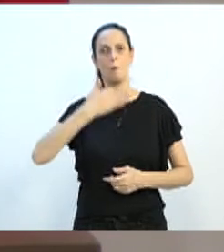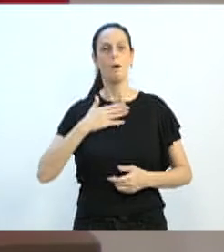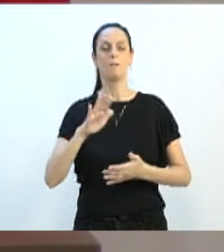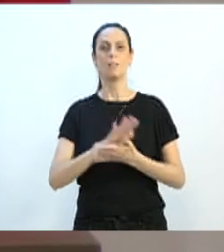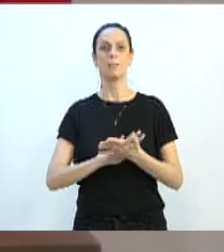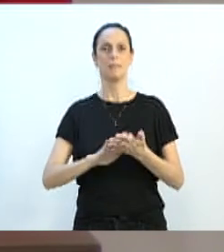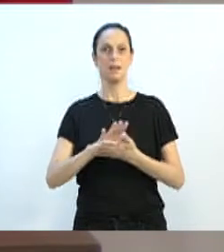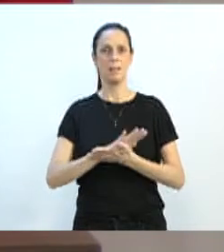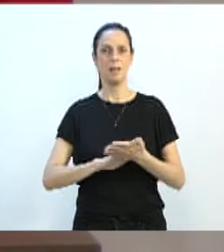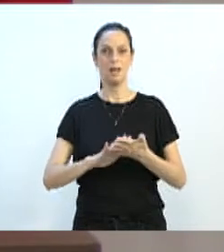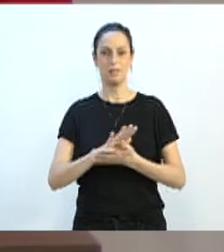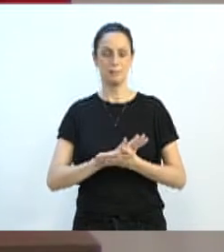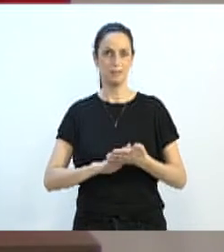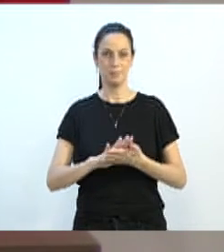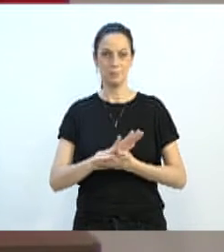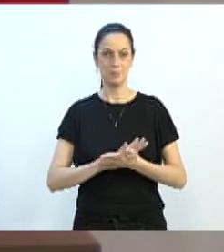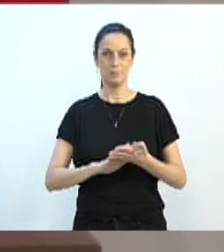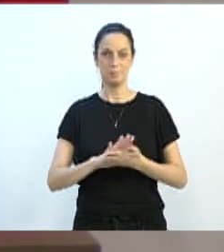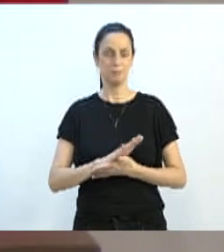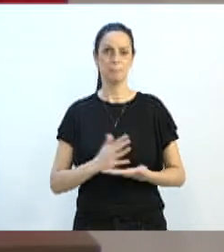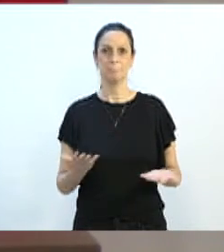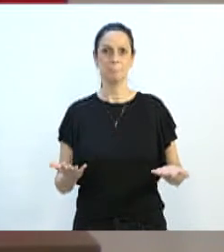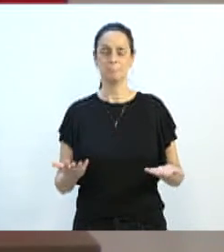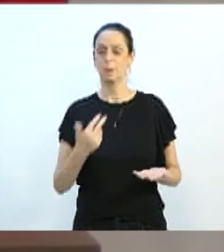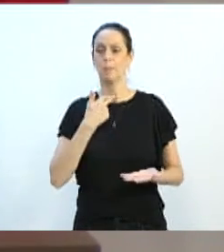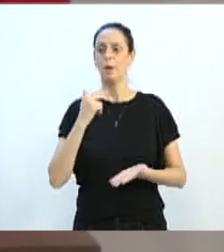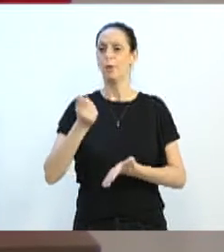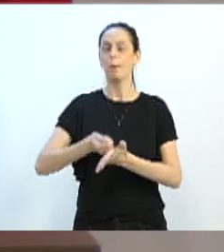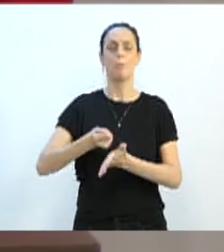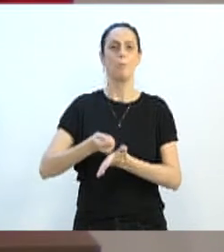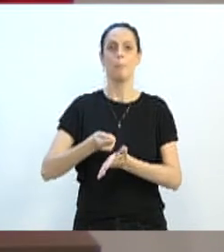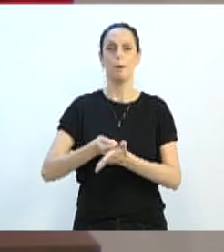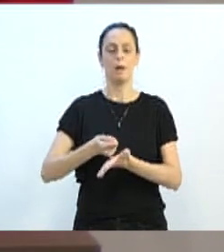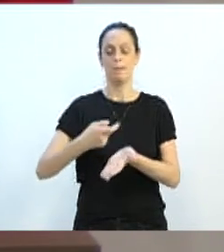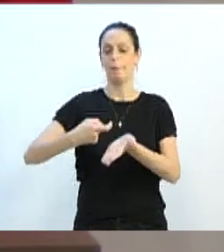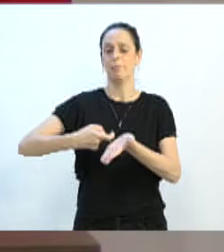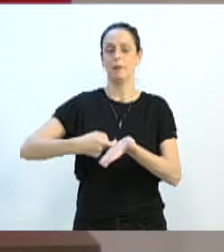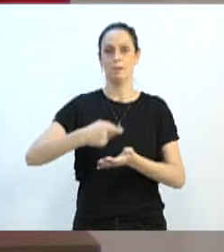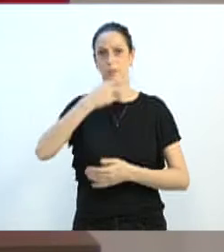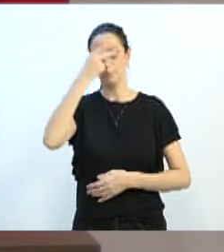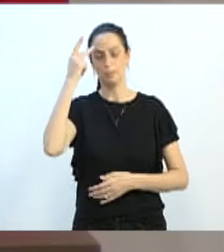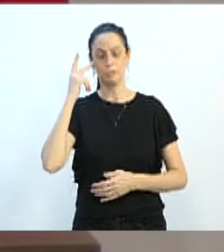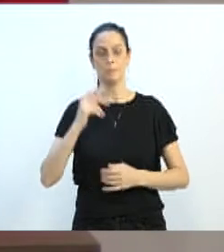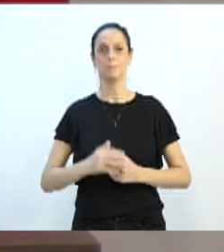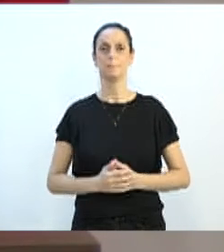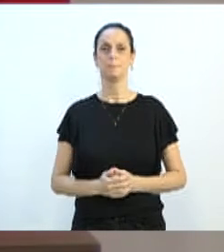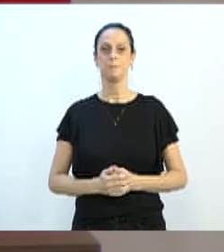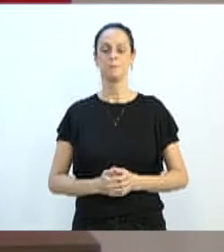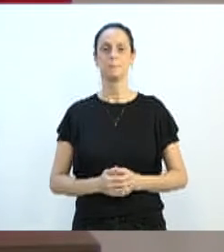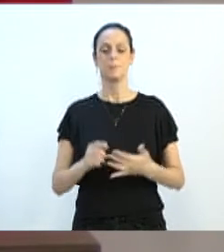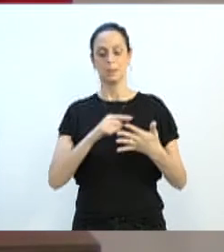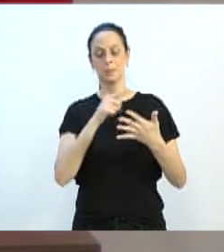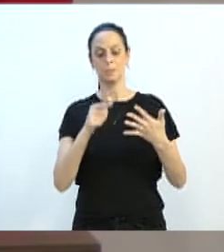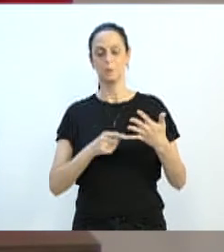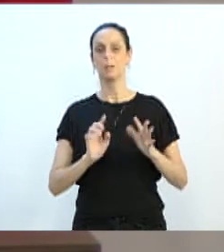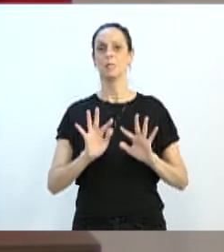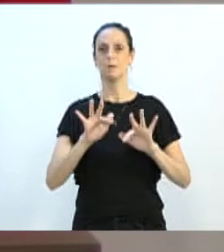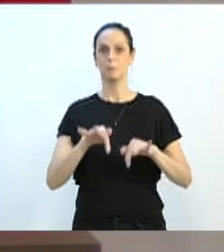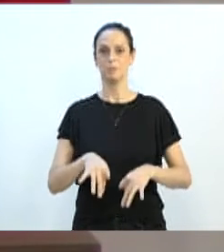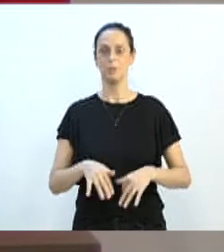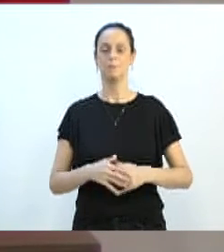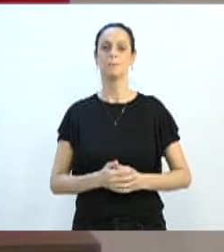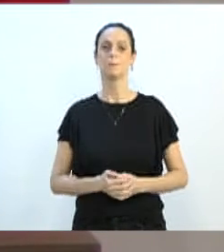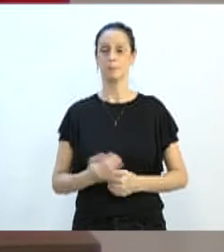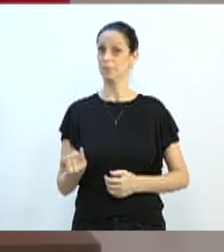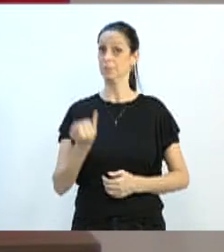retirar da pessoa ou possa cobrar da pessoa. E, para encerrar, e não muito menos importante,